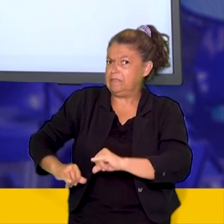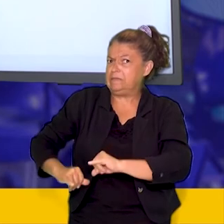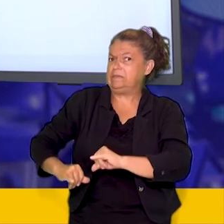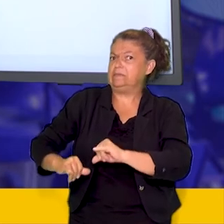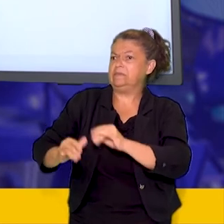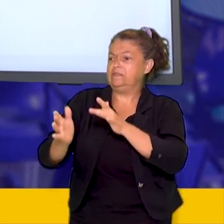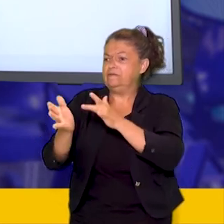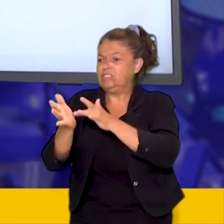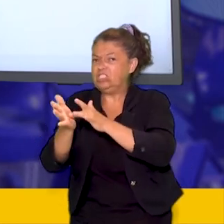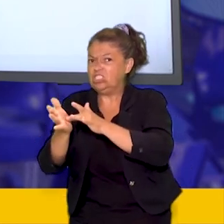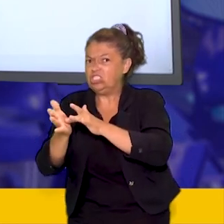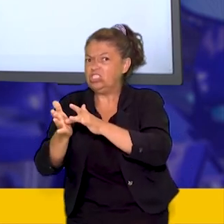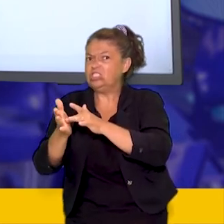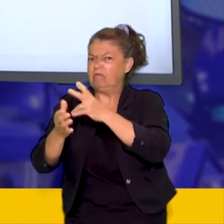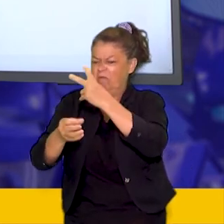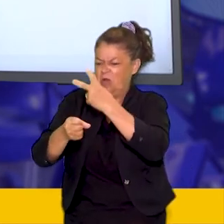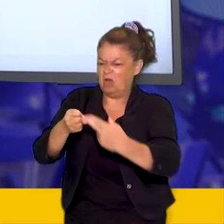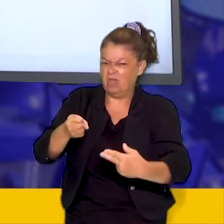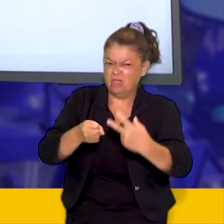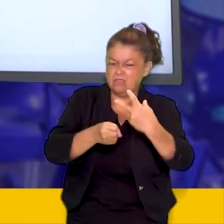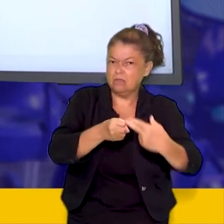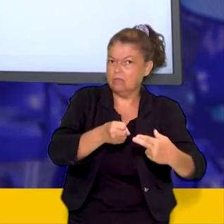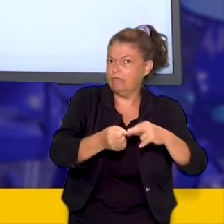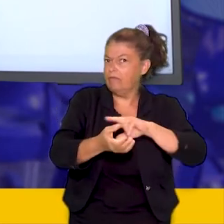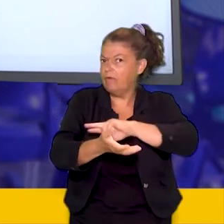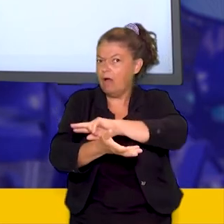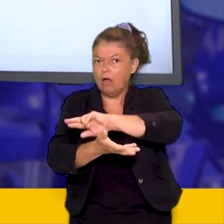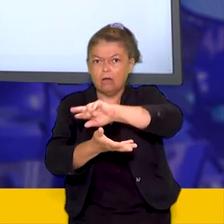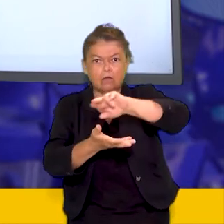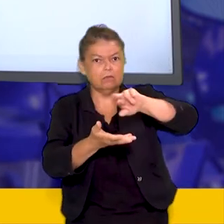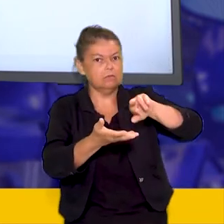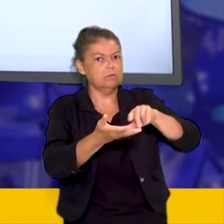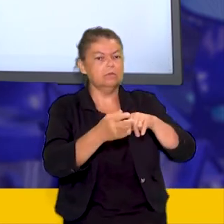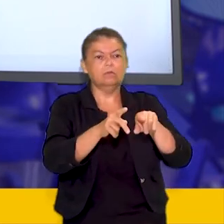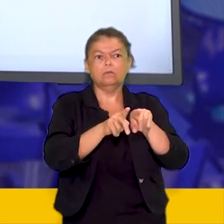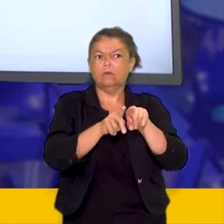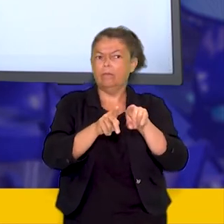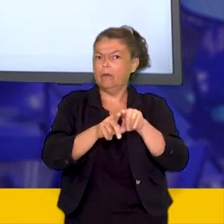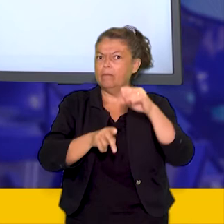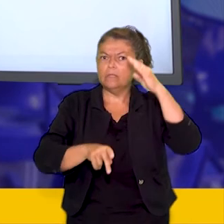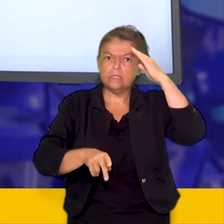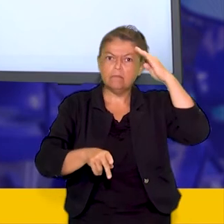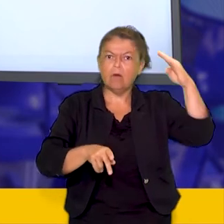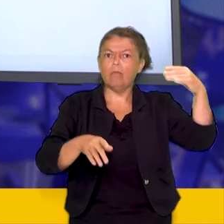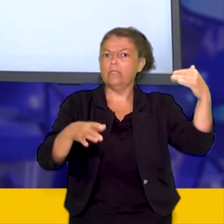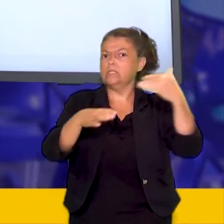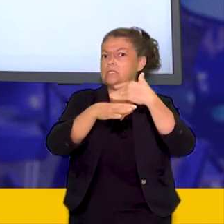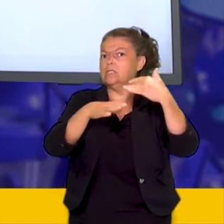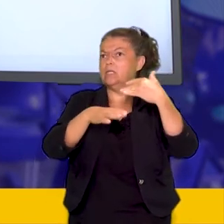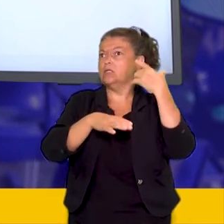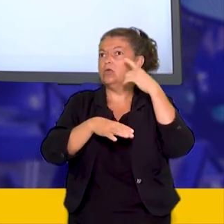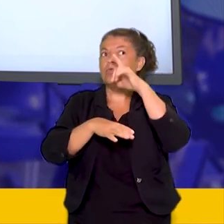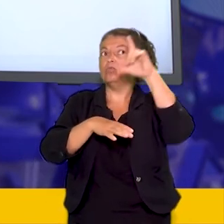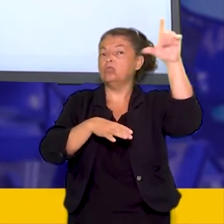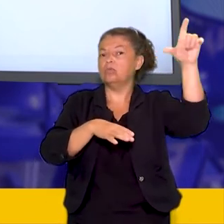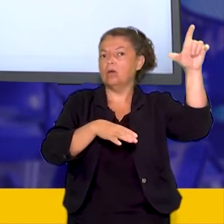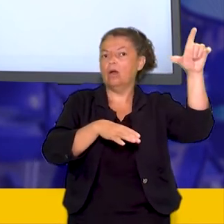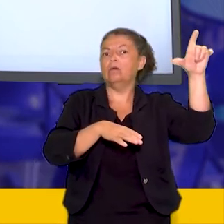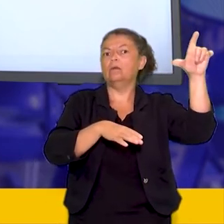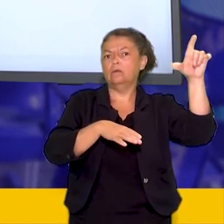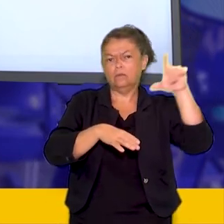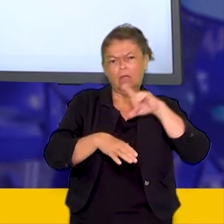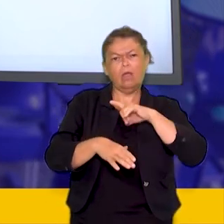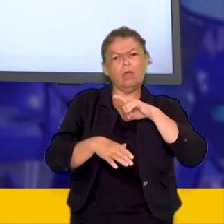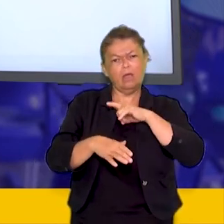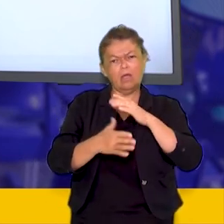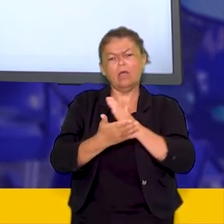eleitoral principalmente nas cidades interioranas candidatos utilizam diversos meios ilegais para manter